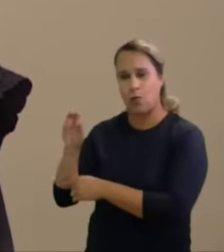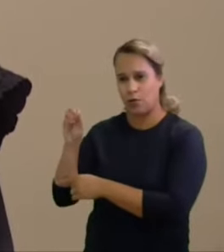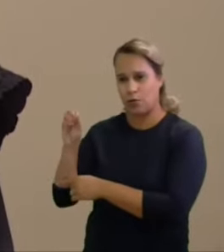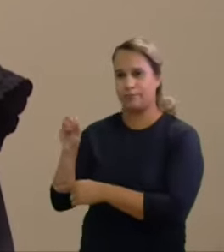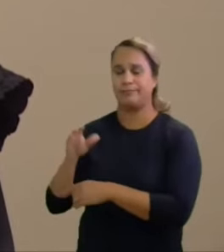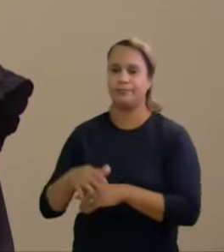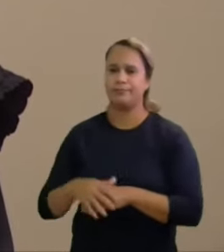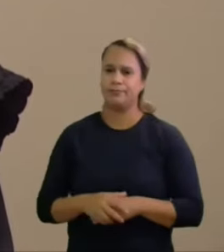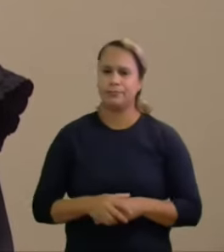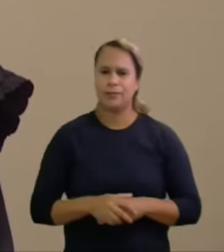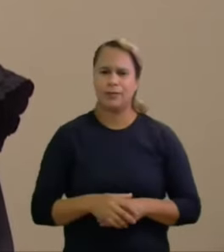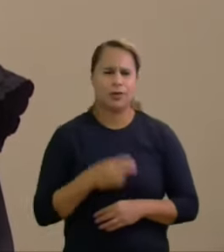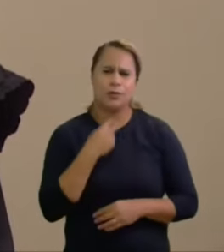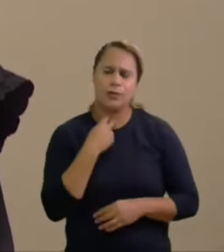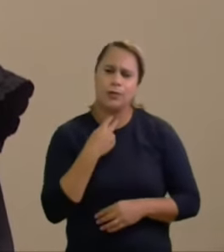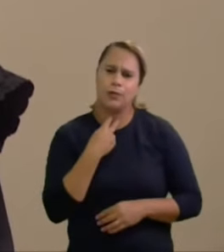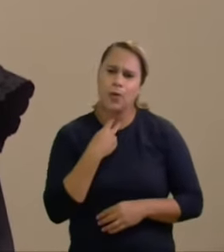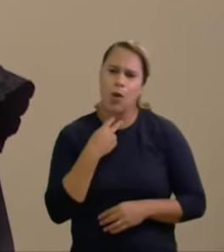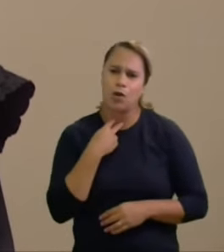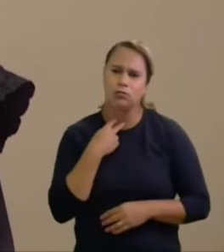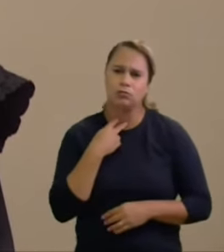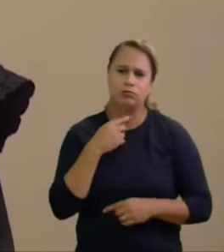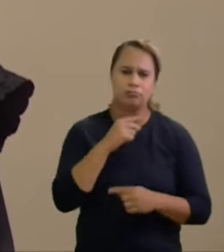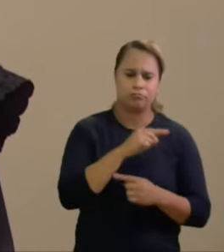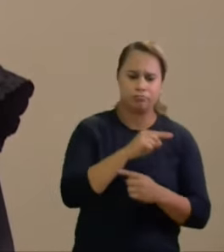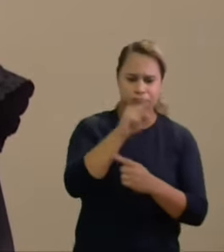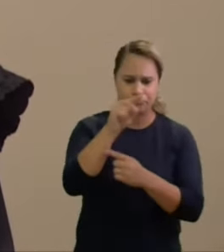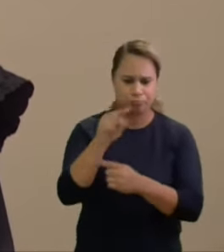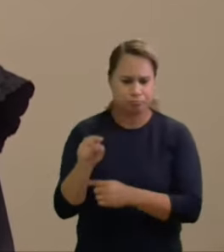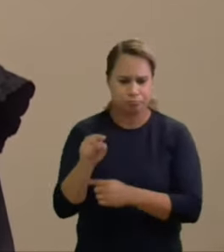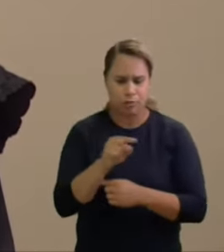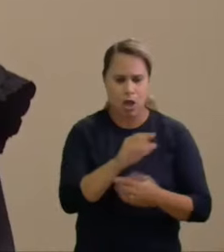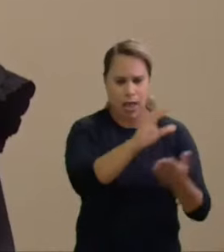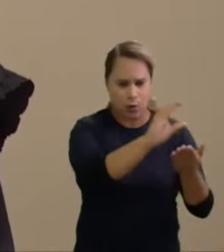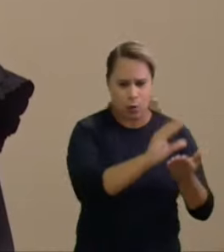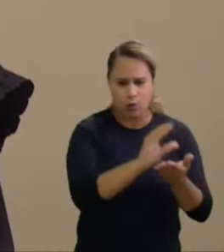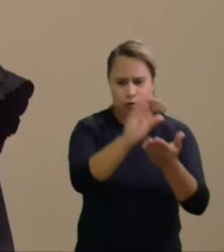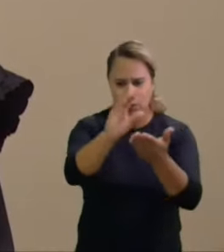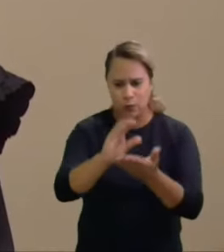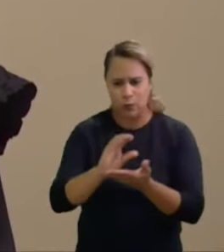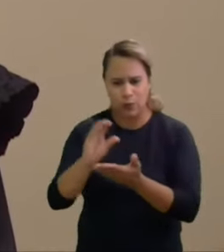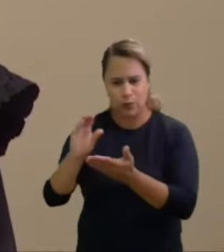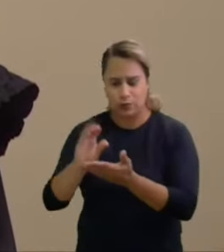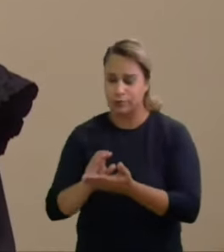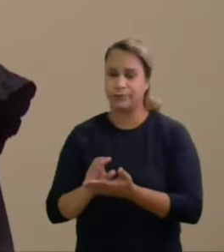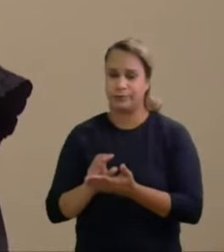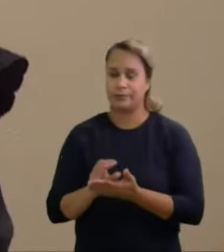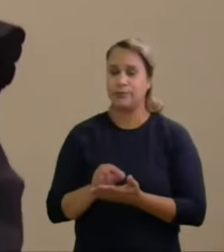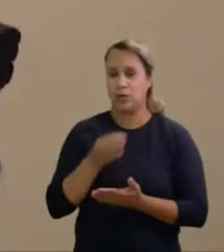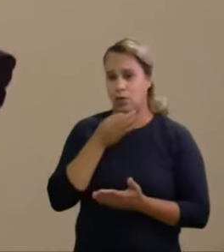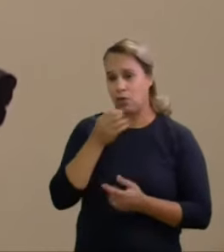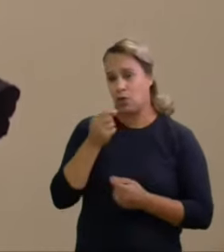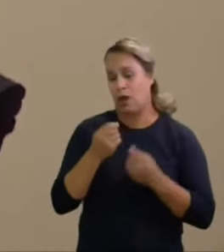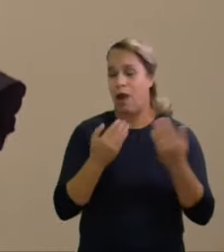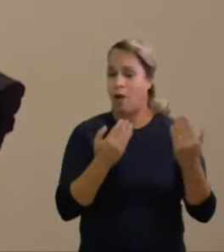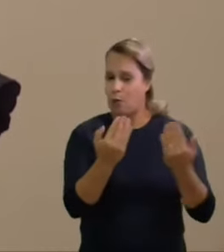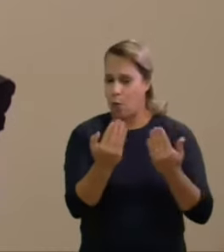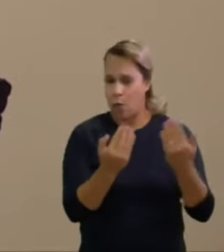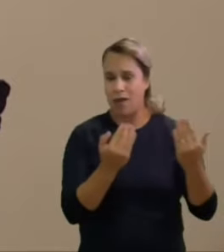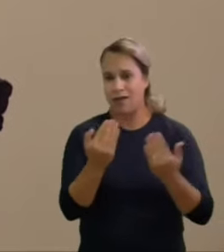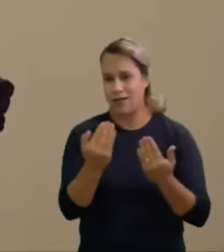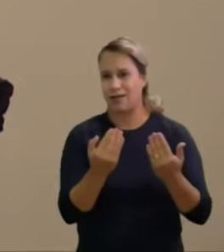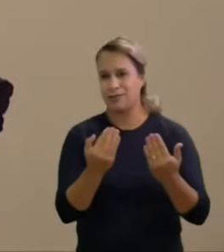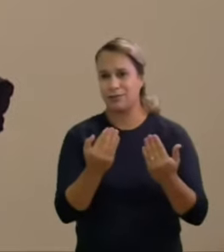se pode inferir que houve a triangulação de recursos a argumentação na verdade se resume a fazer uma comparação entre os honorários de dois